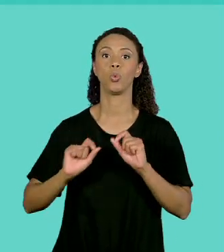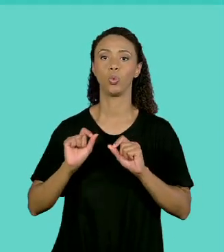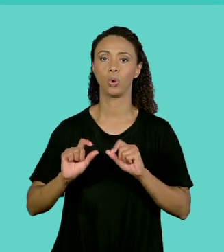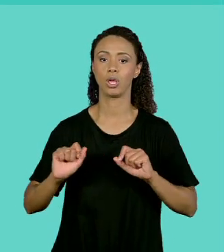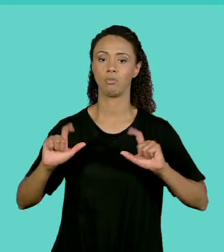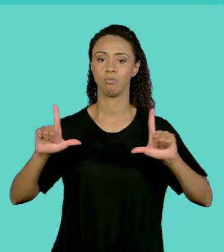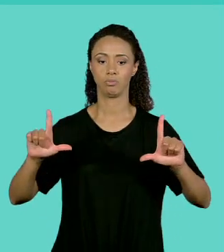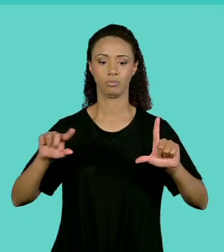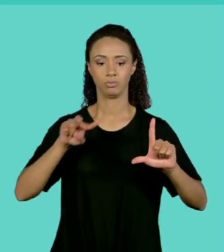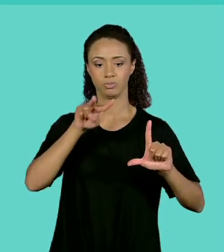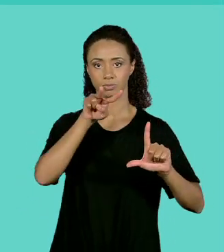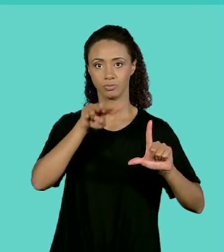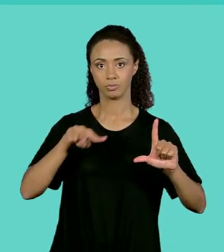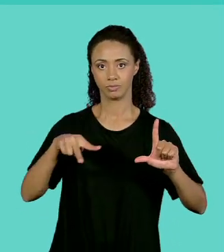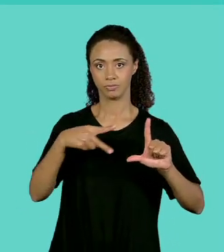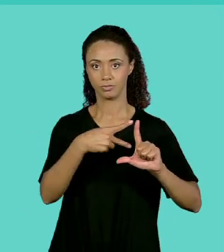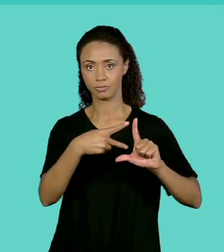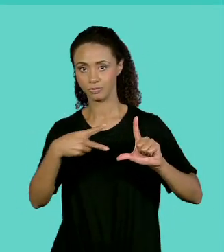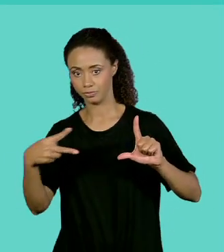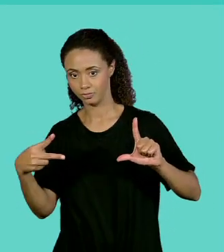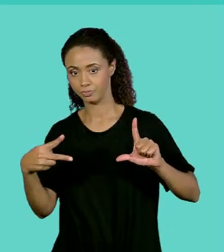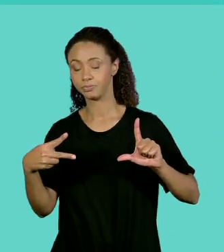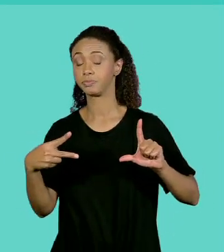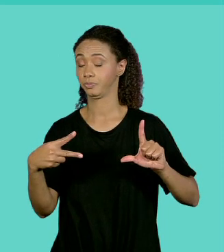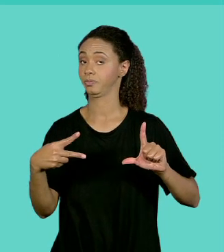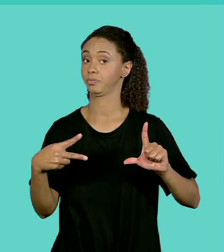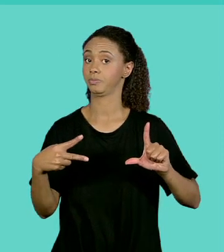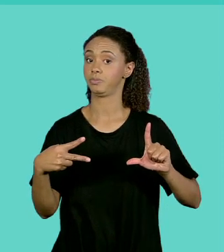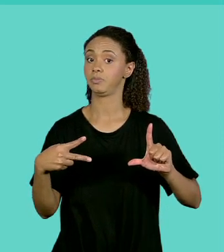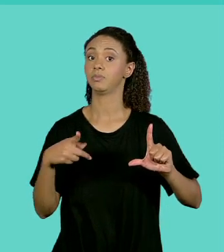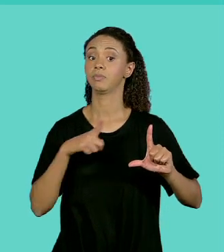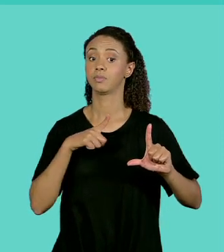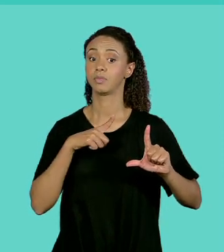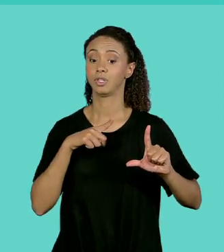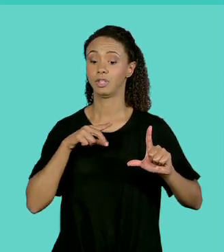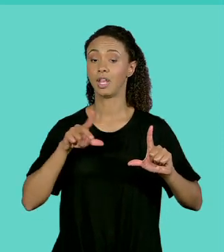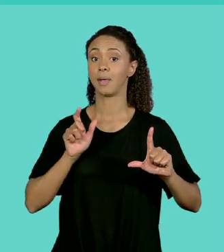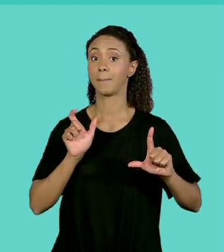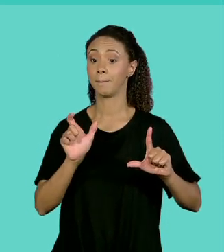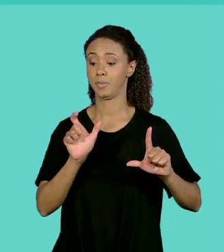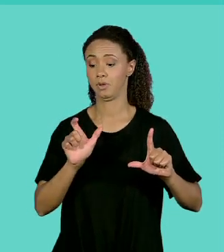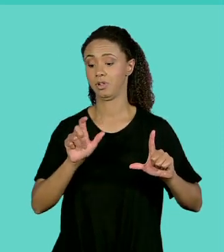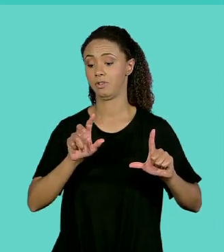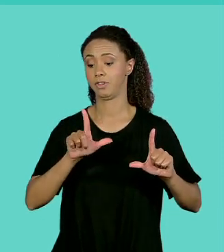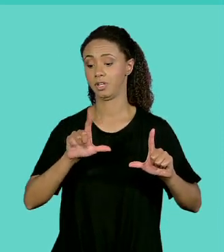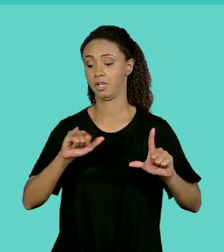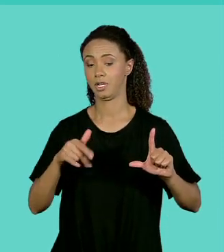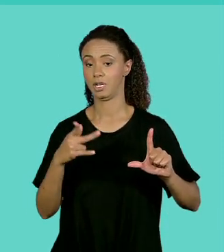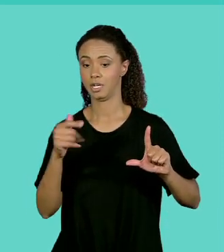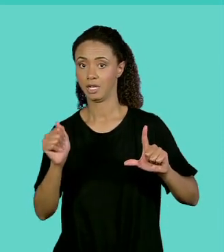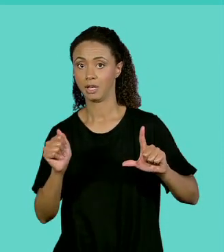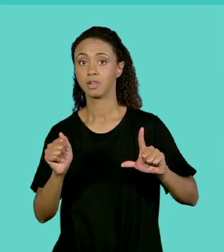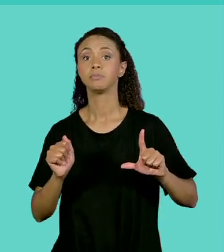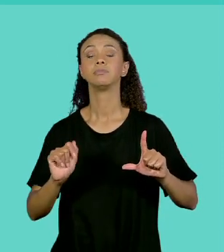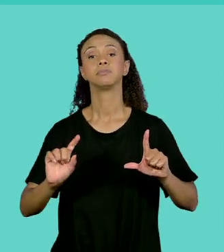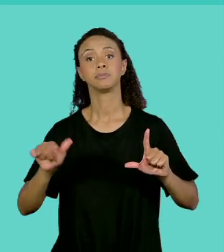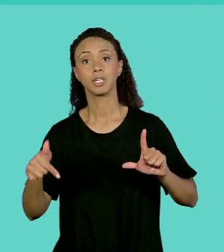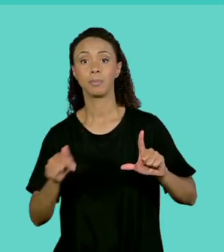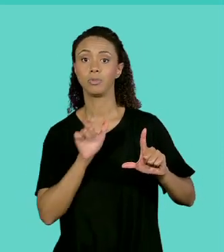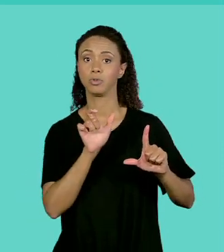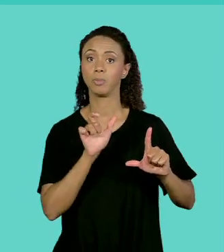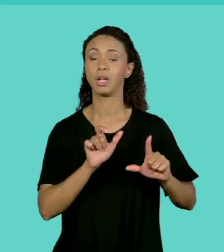também flutuante. Há variáveis linha, variável coluna, como inteiro.